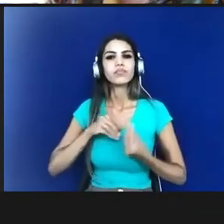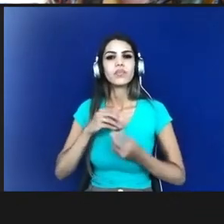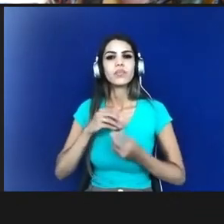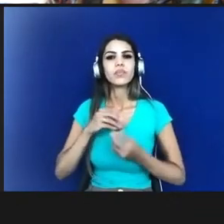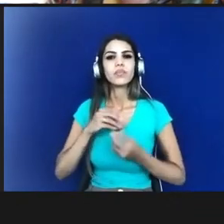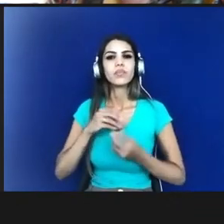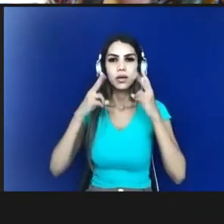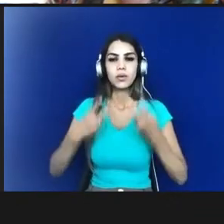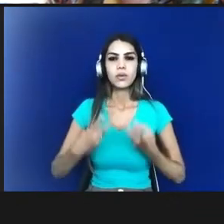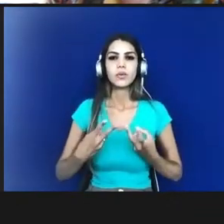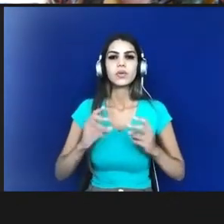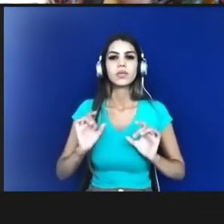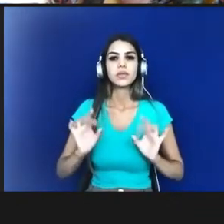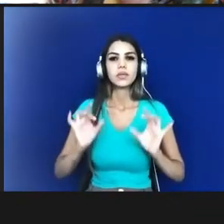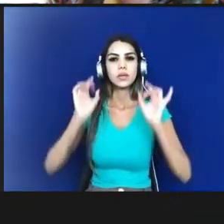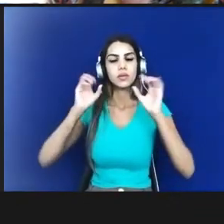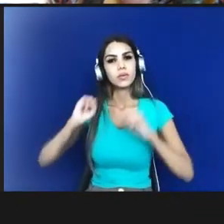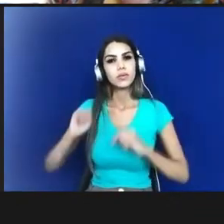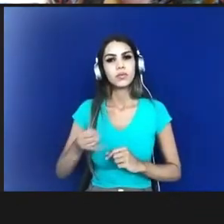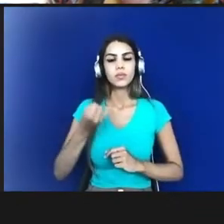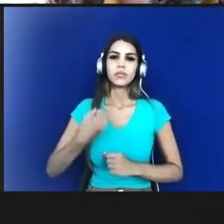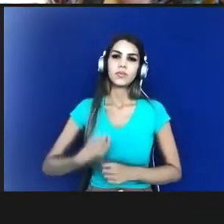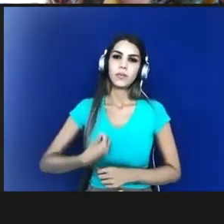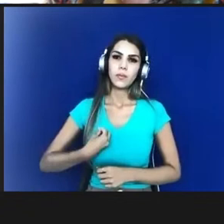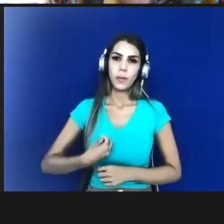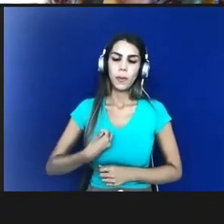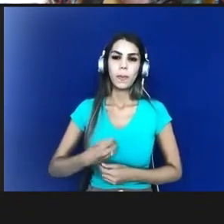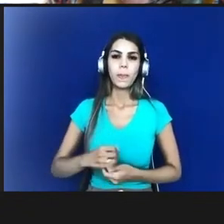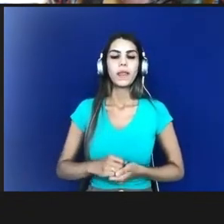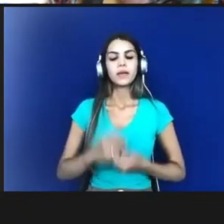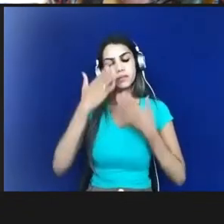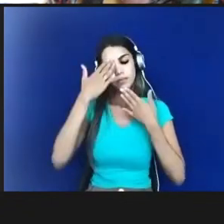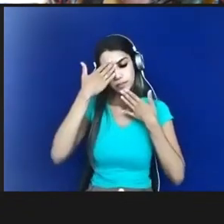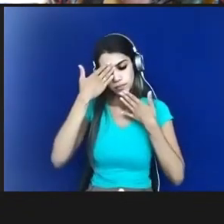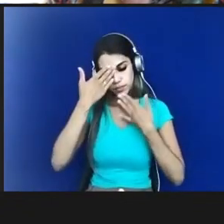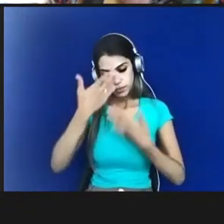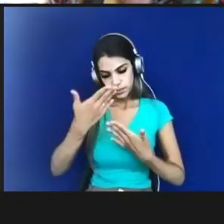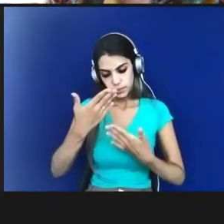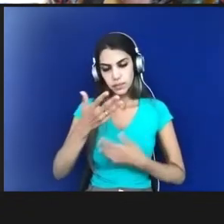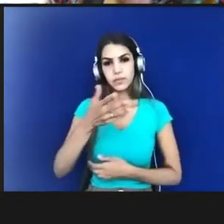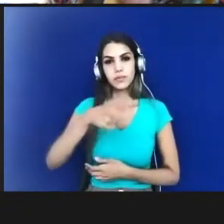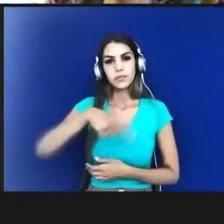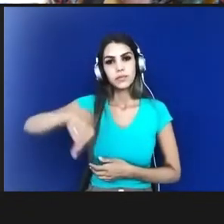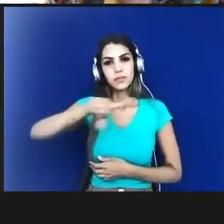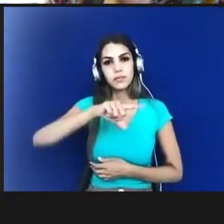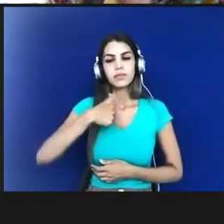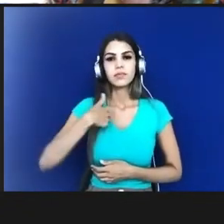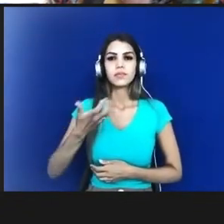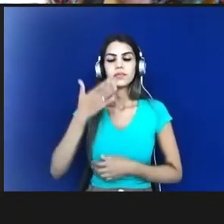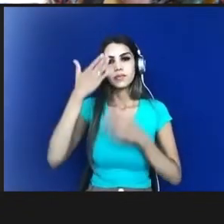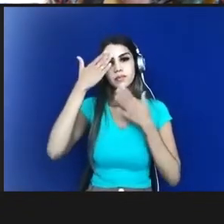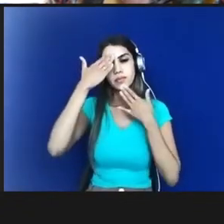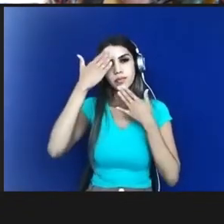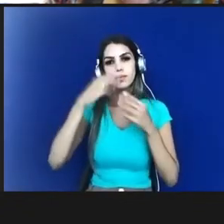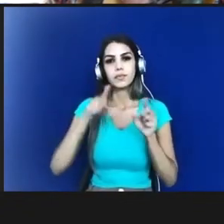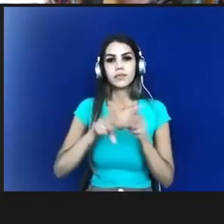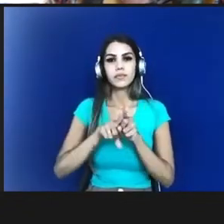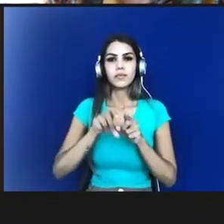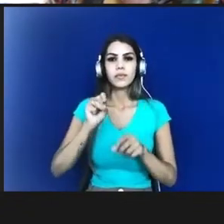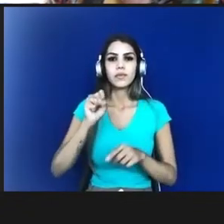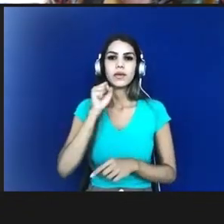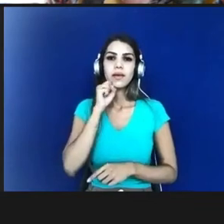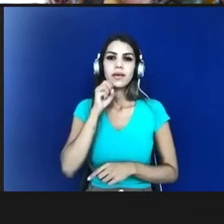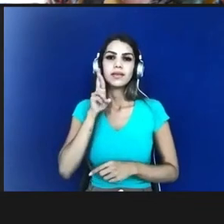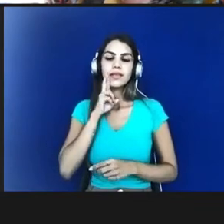que que vivencia né é muito obrigada a todos vocês quero agradecer também a Sária Milena